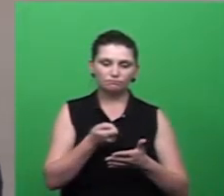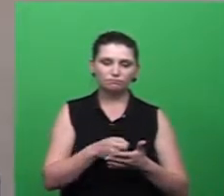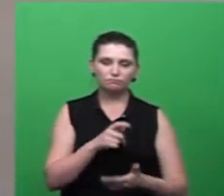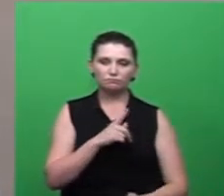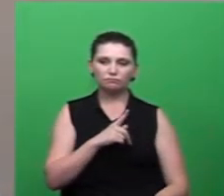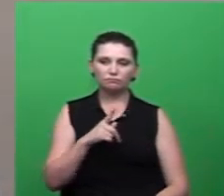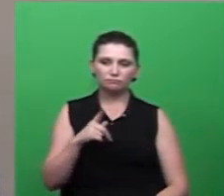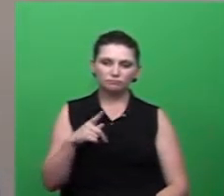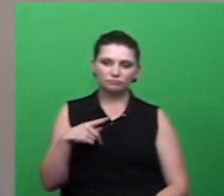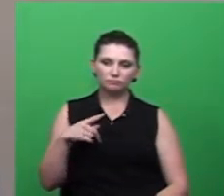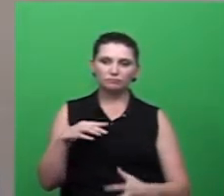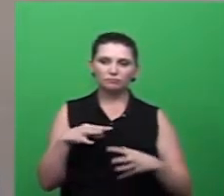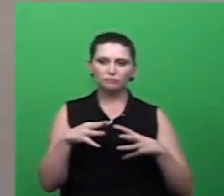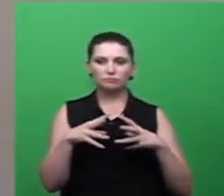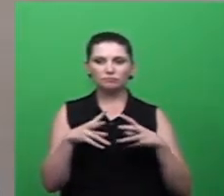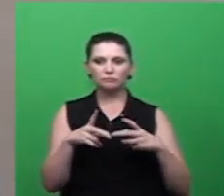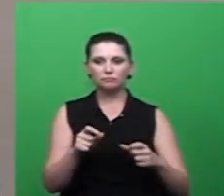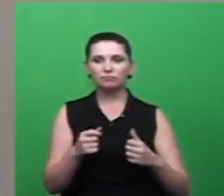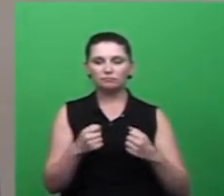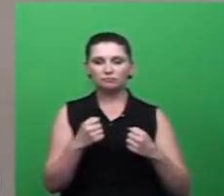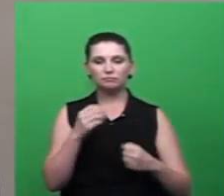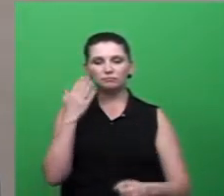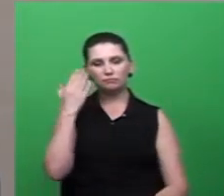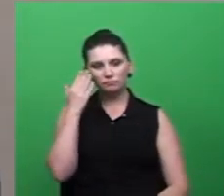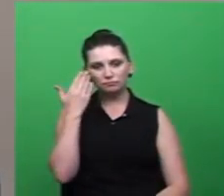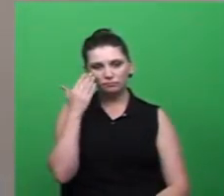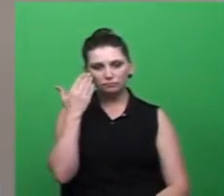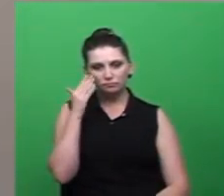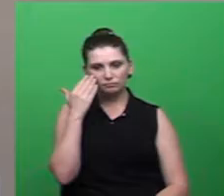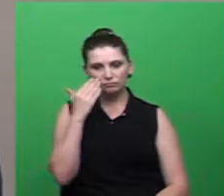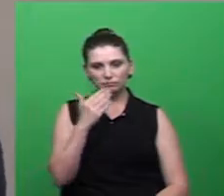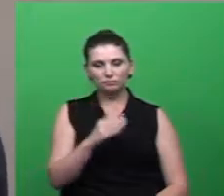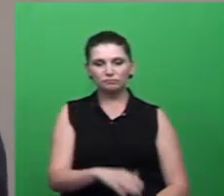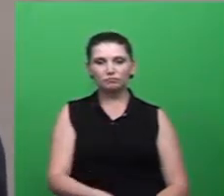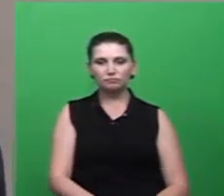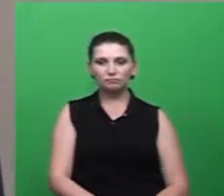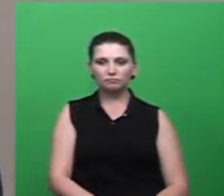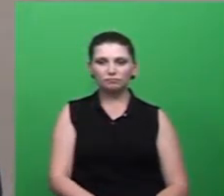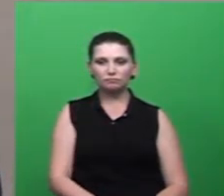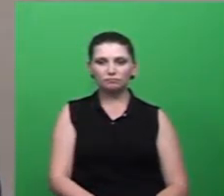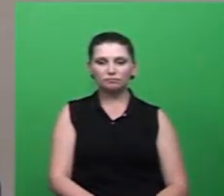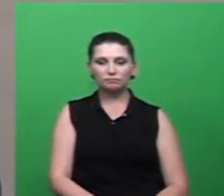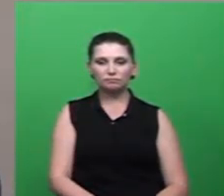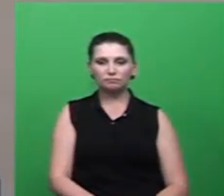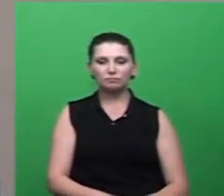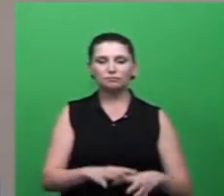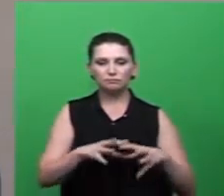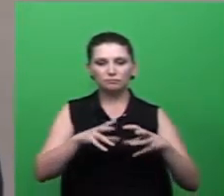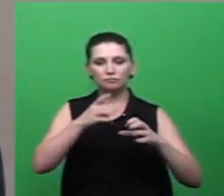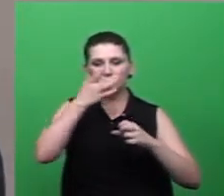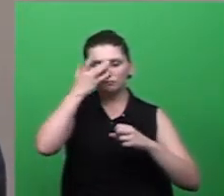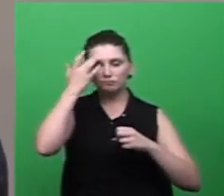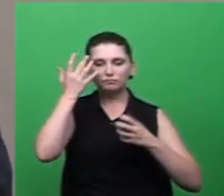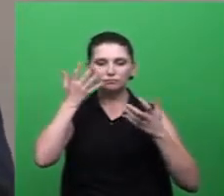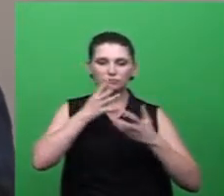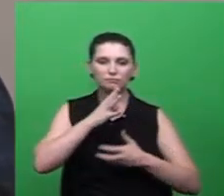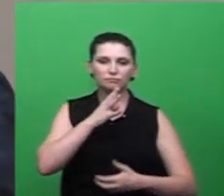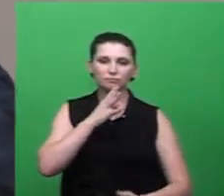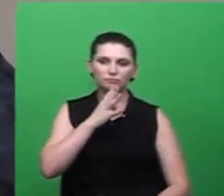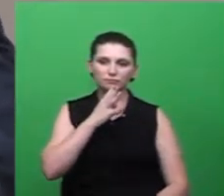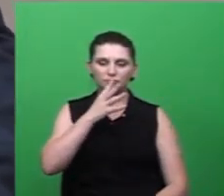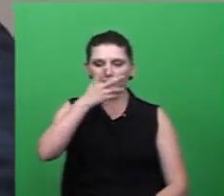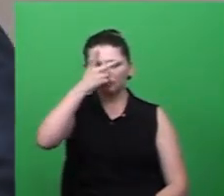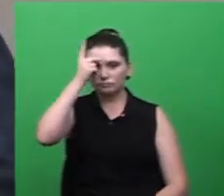quer levar para o prefeito o intendente do pátio de máquinas também já conhece a situação é o pessoal da prefeitura todo